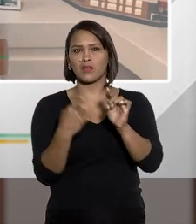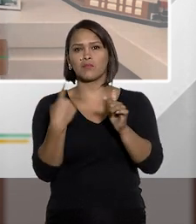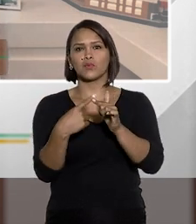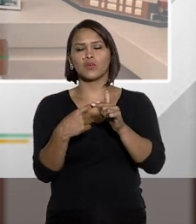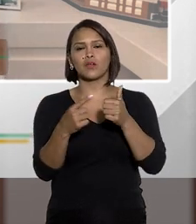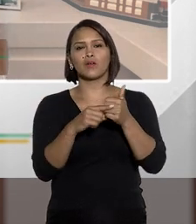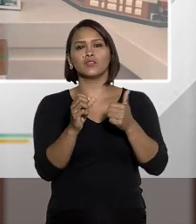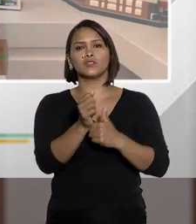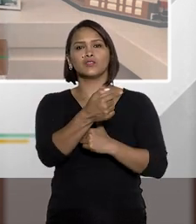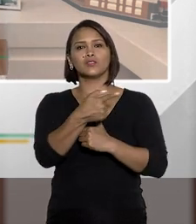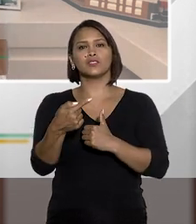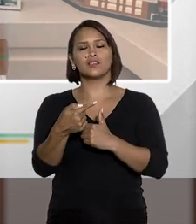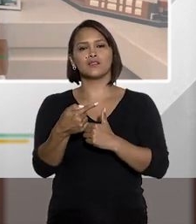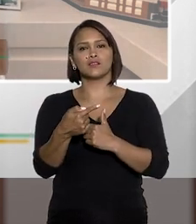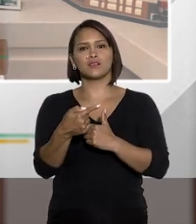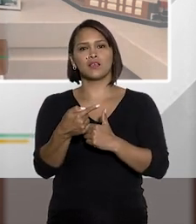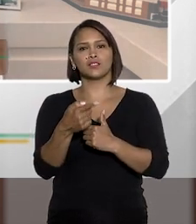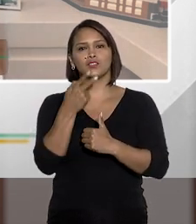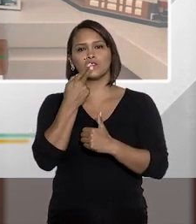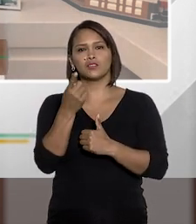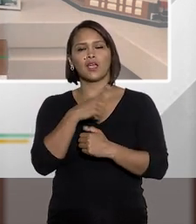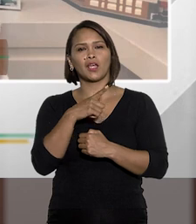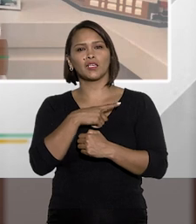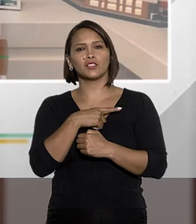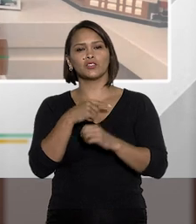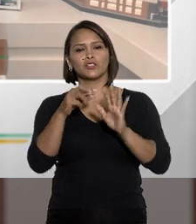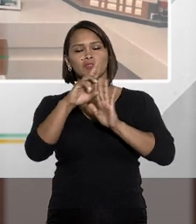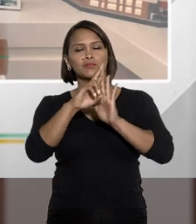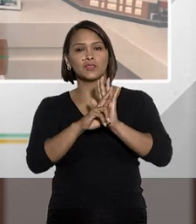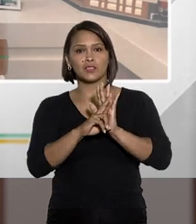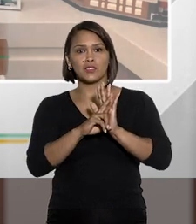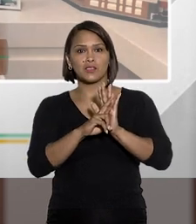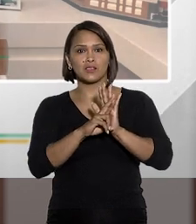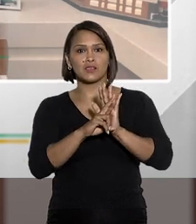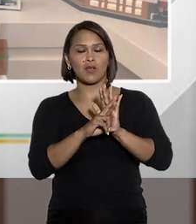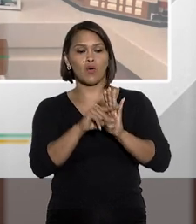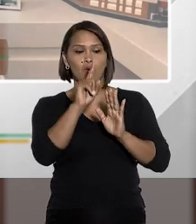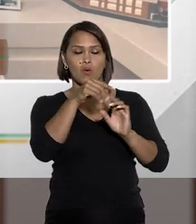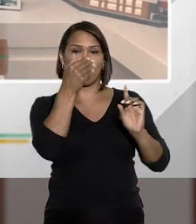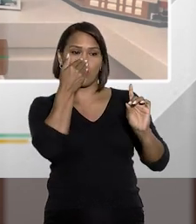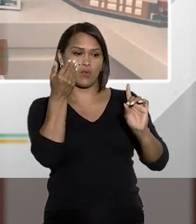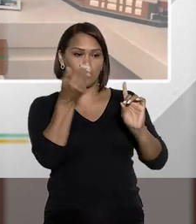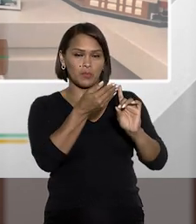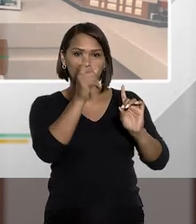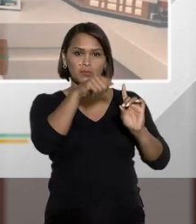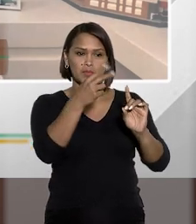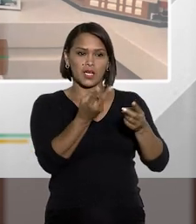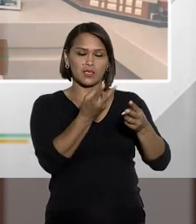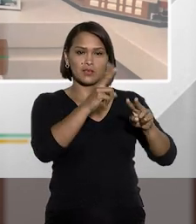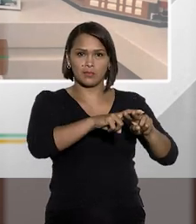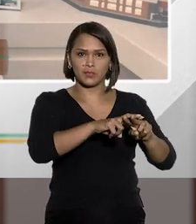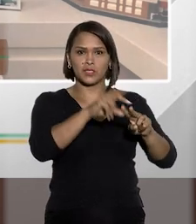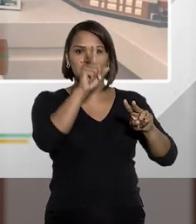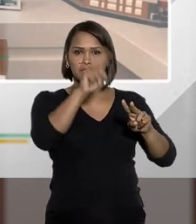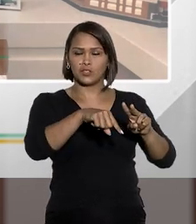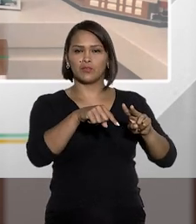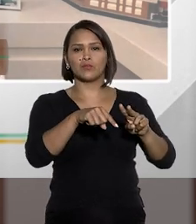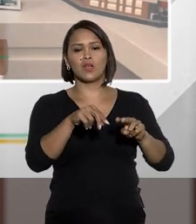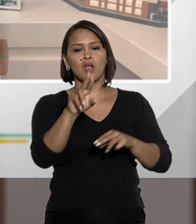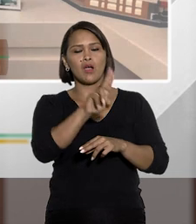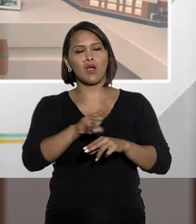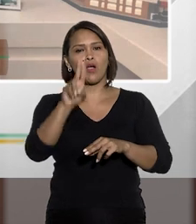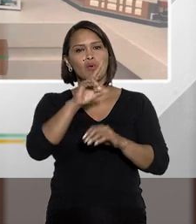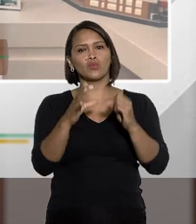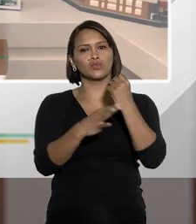sendo vetados. O artigo 17, Fátima, ele tinha a seguinte redação, submeter o preso internado ou apreendido